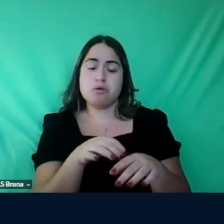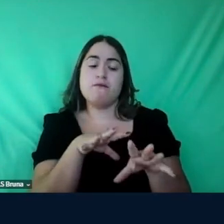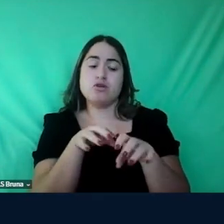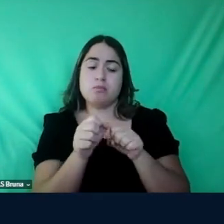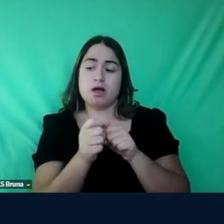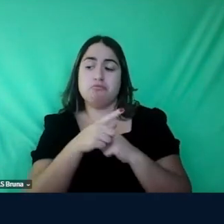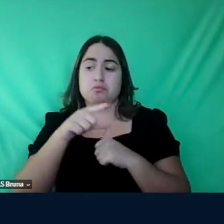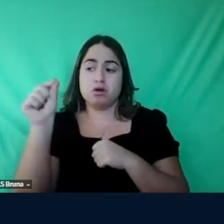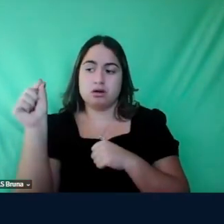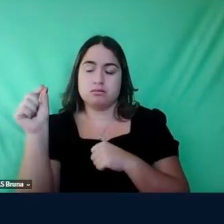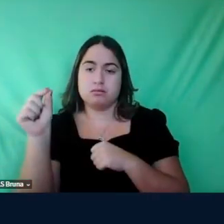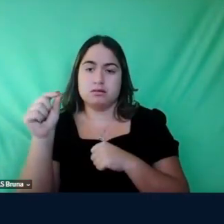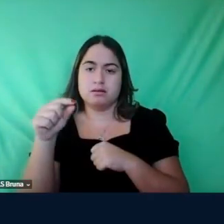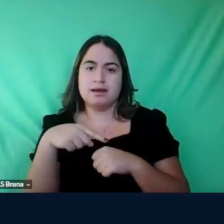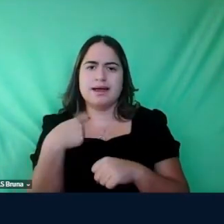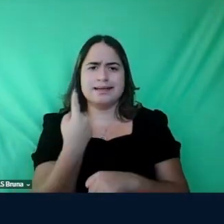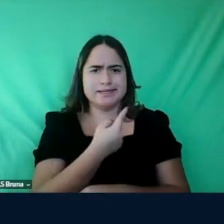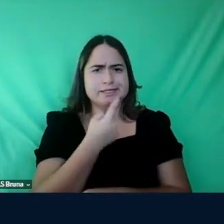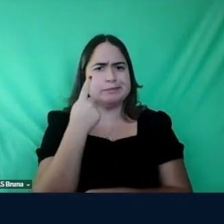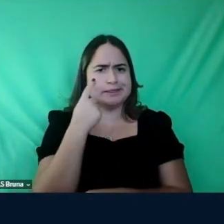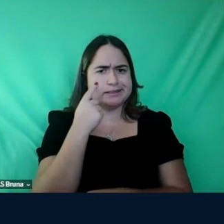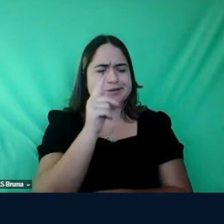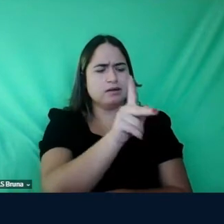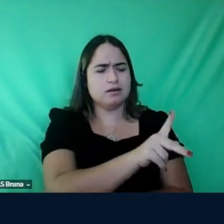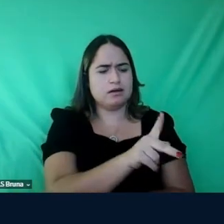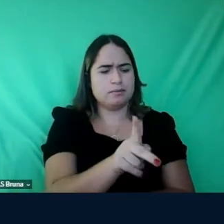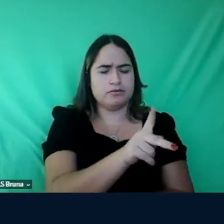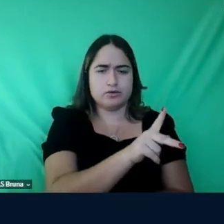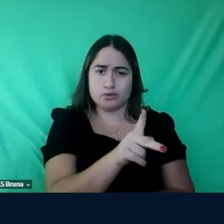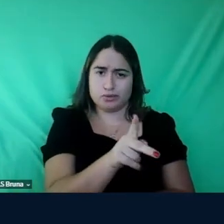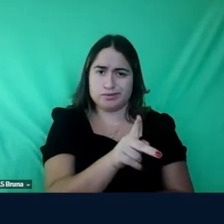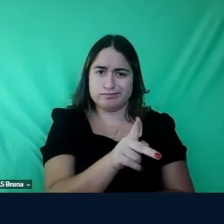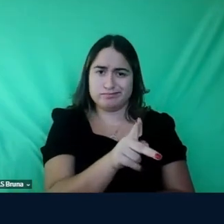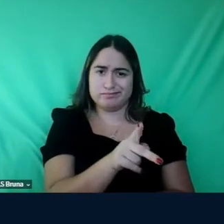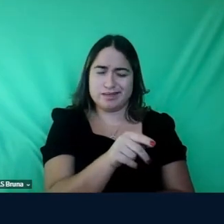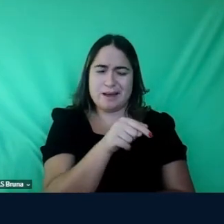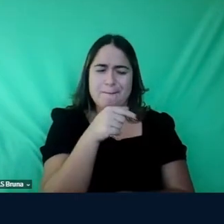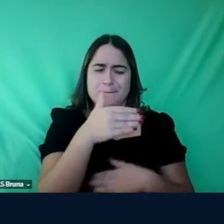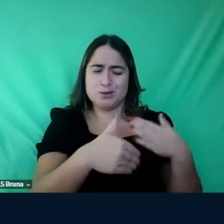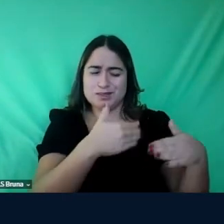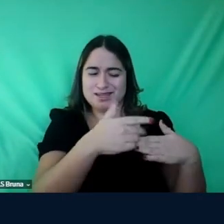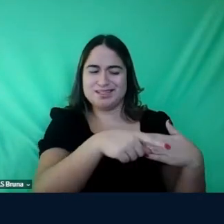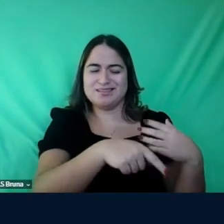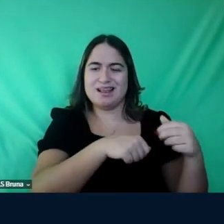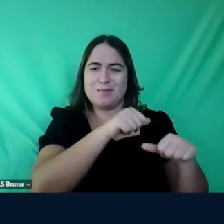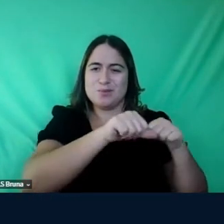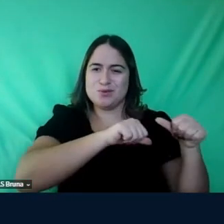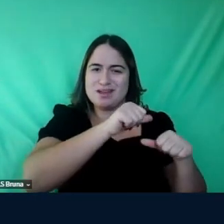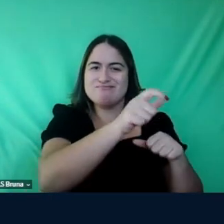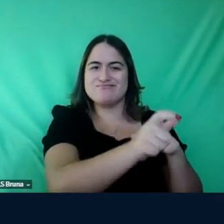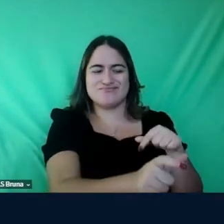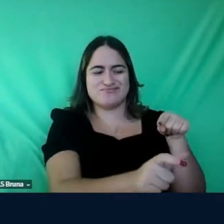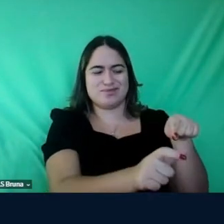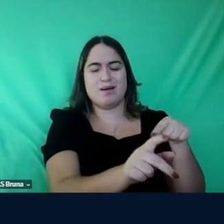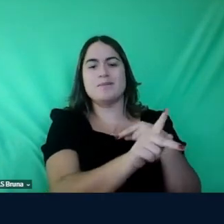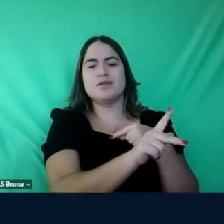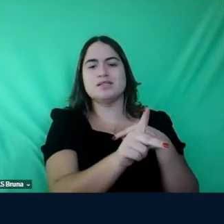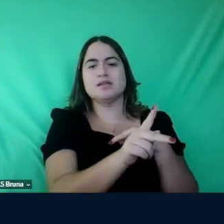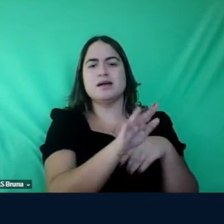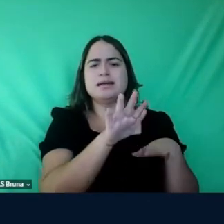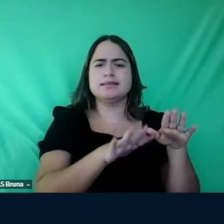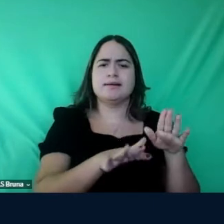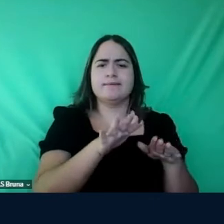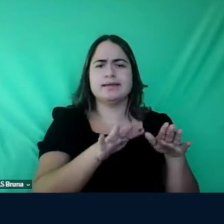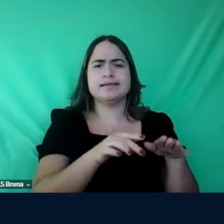gente quer a gente tava pensando na professora nesse processo de mudança da professora e talvez puxando em algo que o